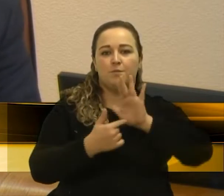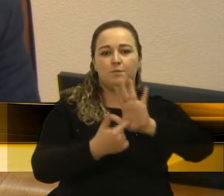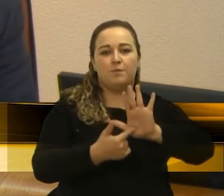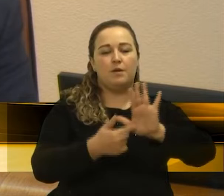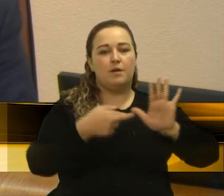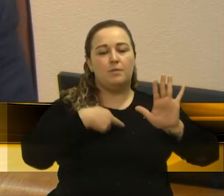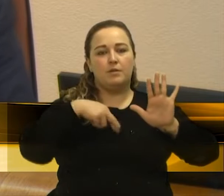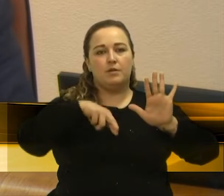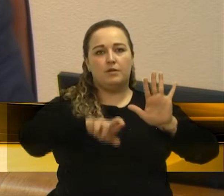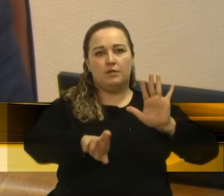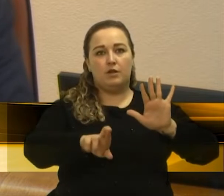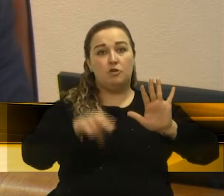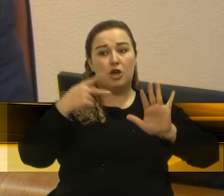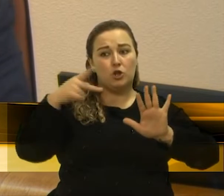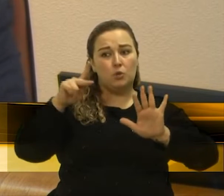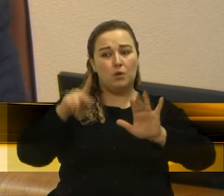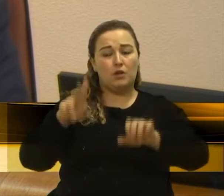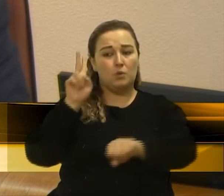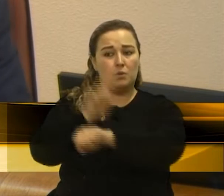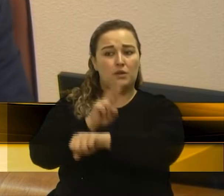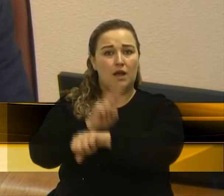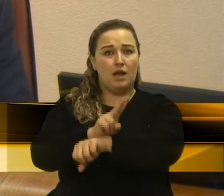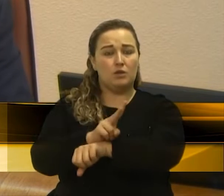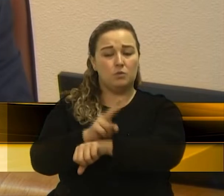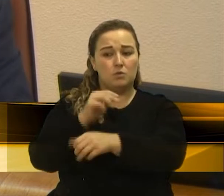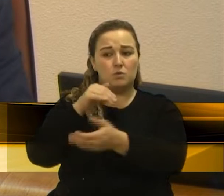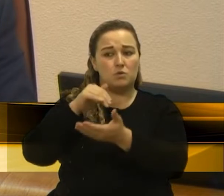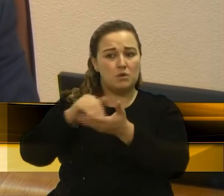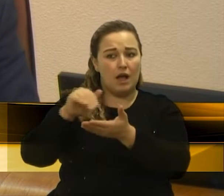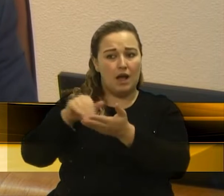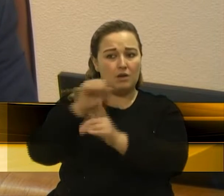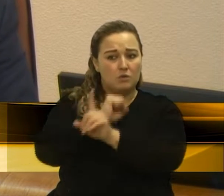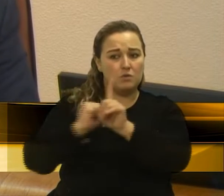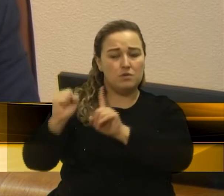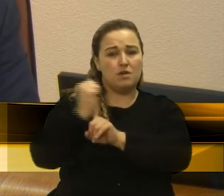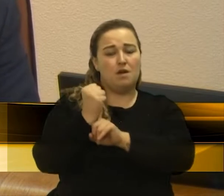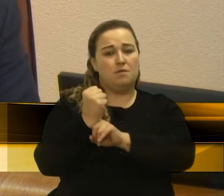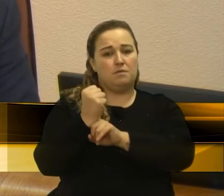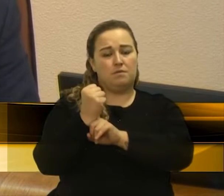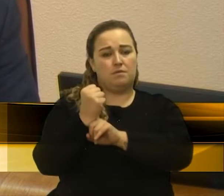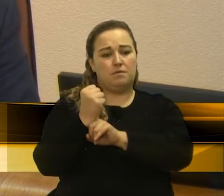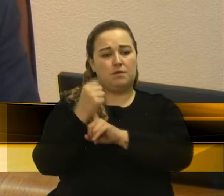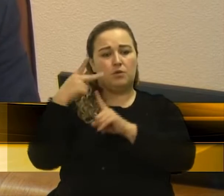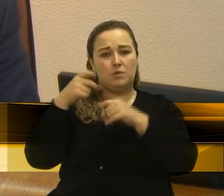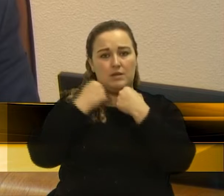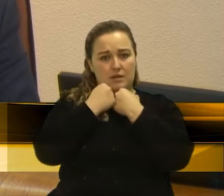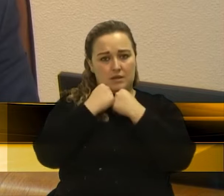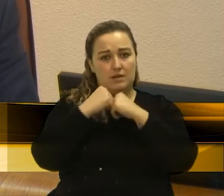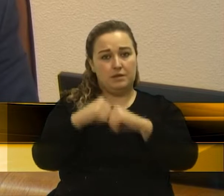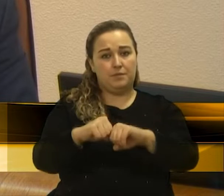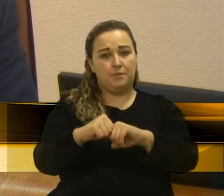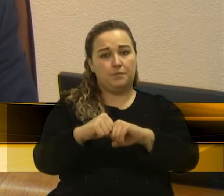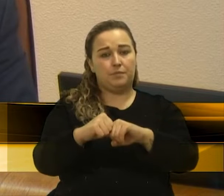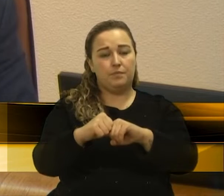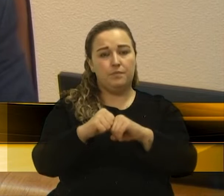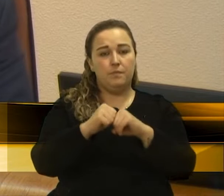secretaria é a Secretaria de Proteção Social também, que deve trabalhar com prevenção. O senhor fala também dos números, que a gente,